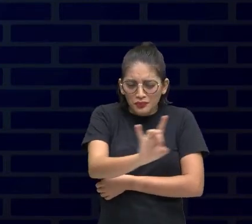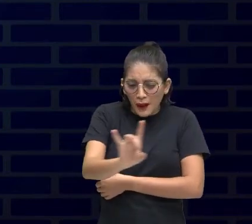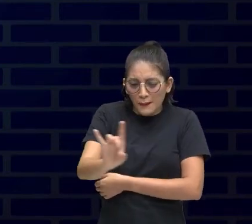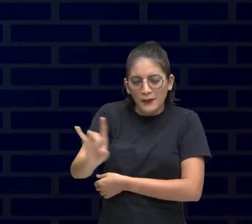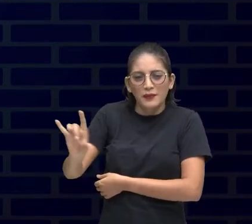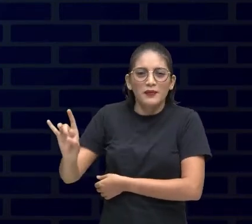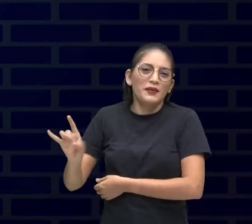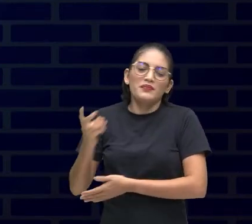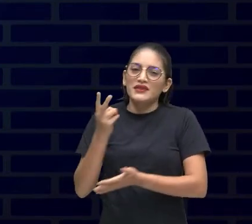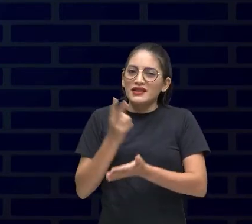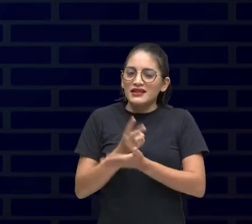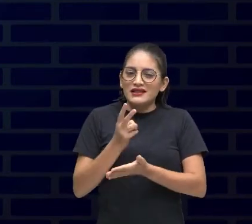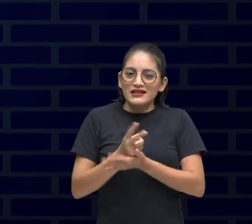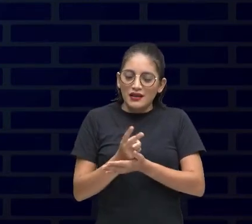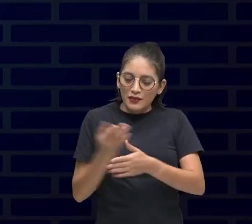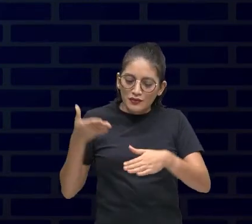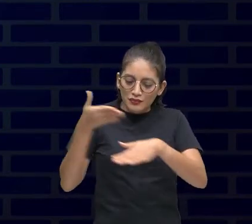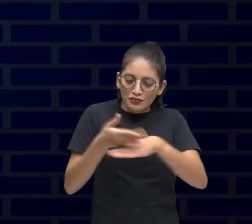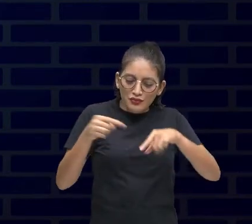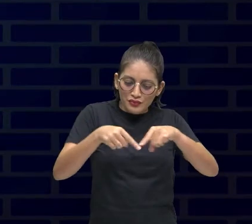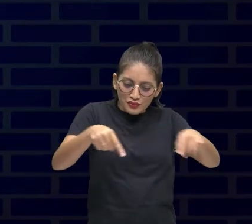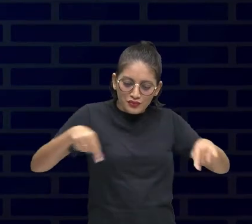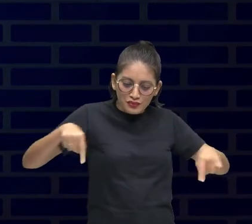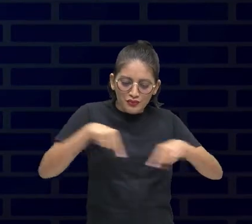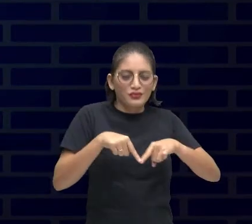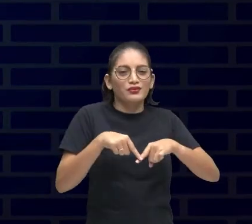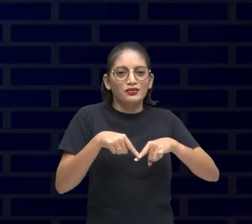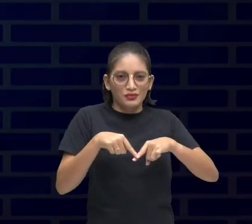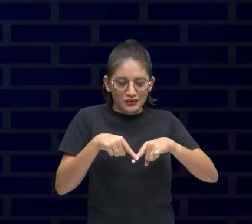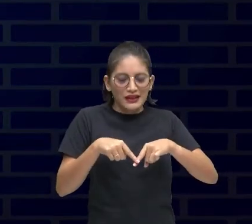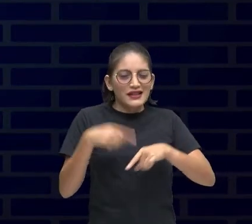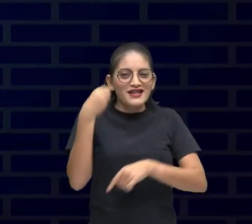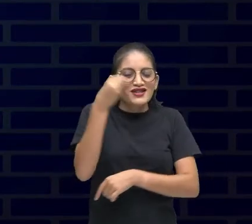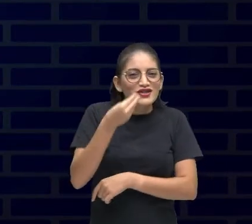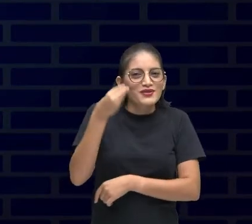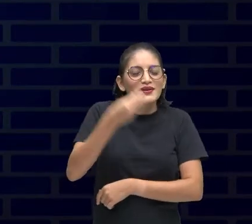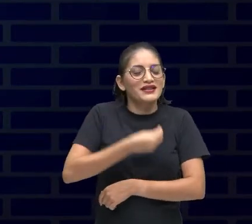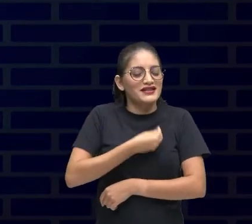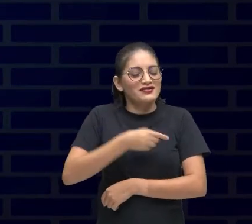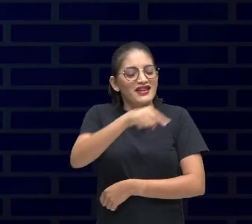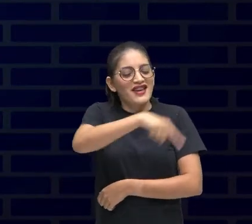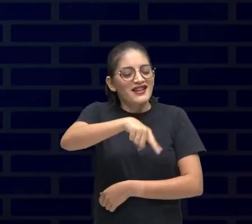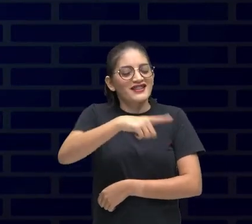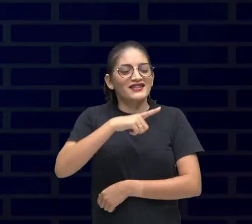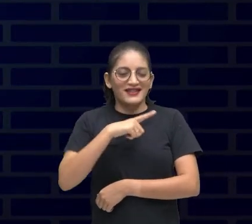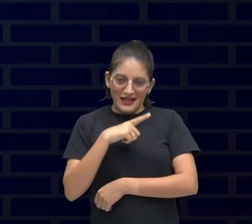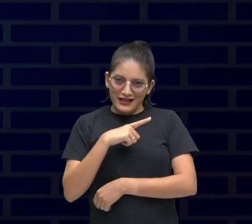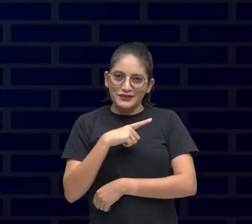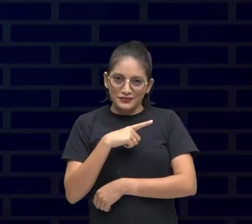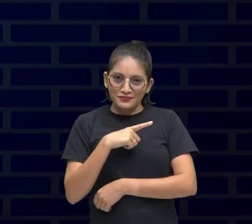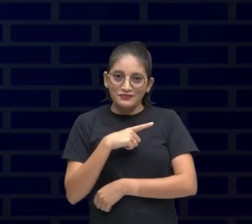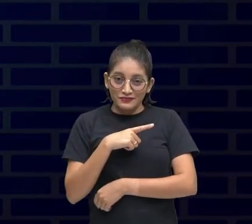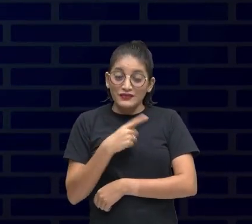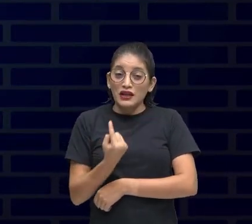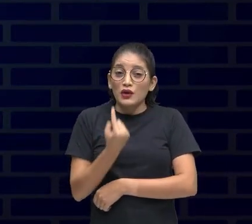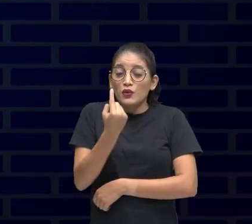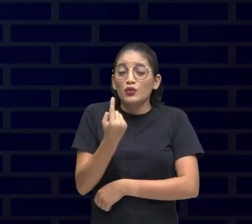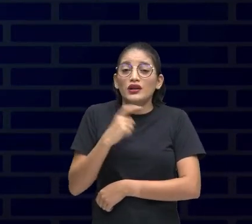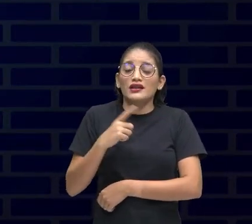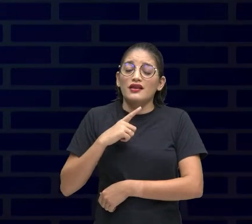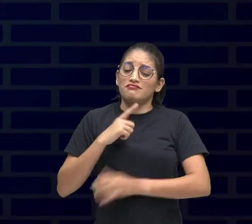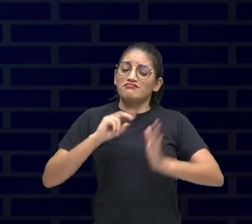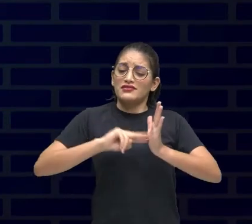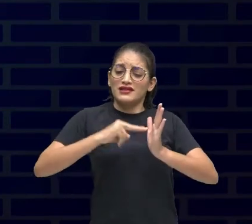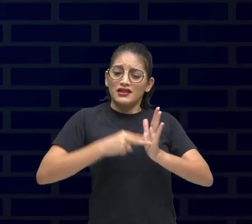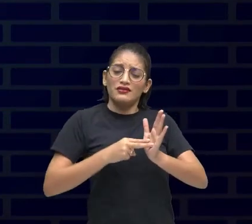A cada vez que eu entro numa sala de aula Eles têm experiências de vidas incríveis E ouvi-los é dar significado ao